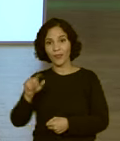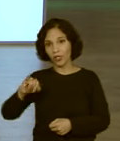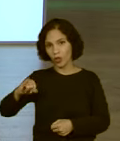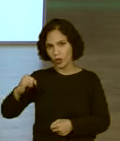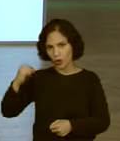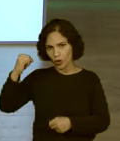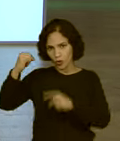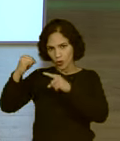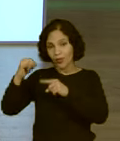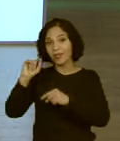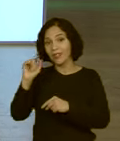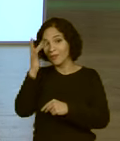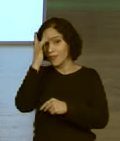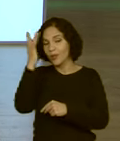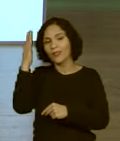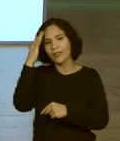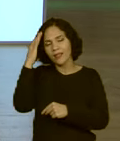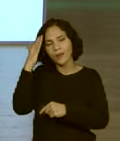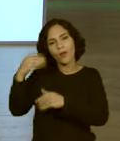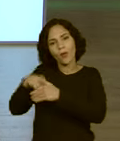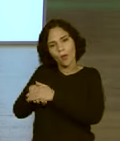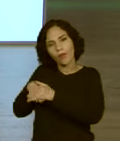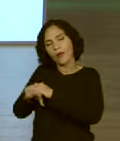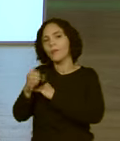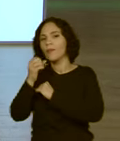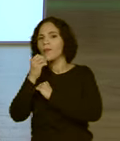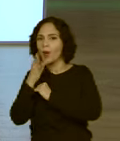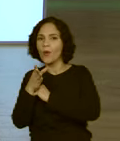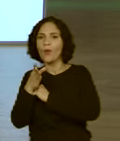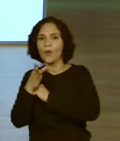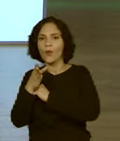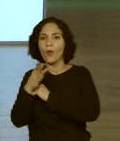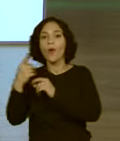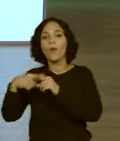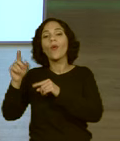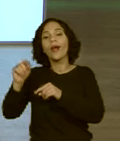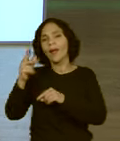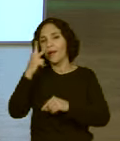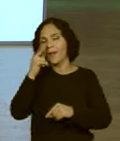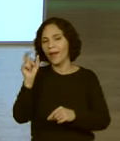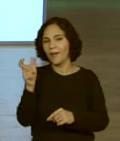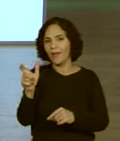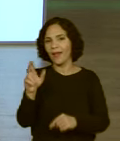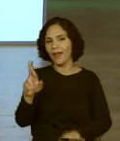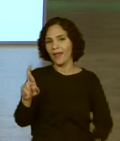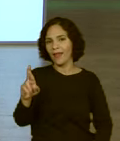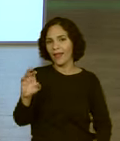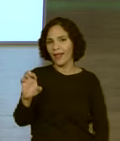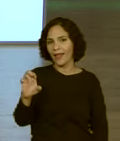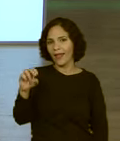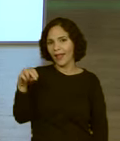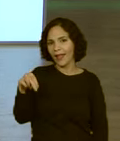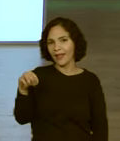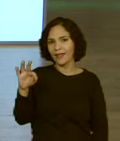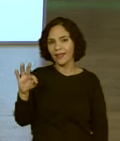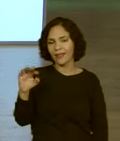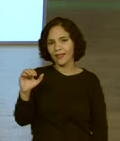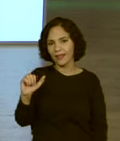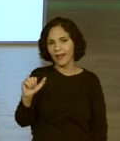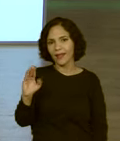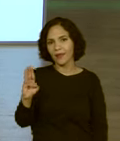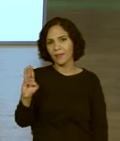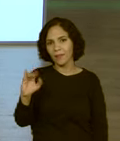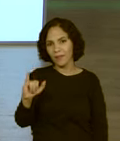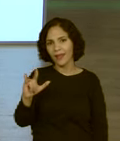juros para o poupador, eles fazem bem, porque eles são a rentabilidade, o retorno. Então, se você colocar